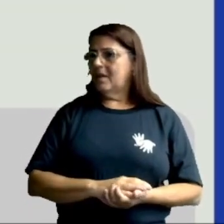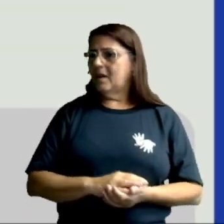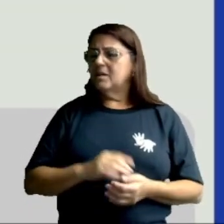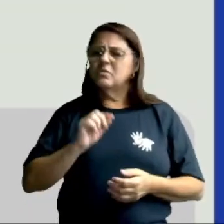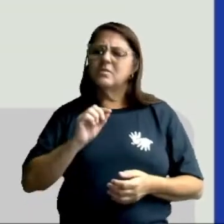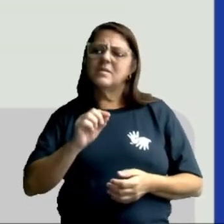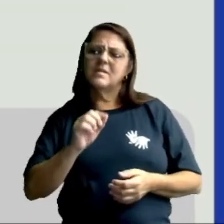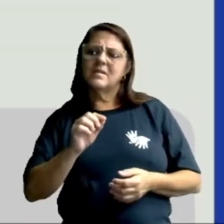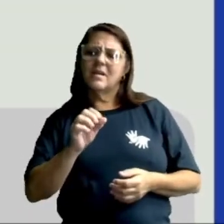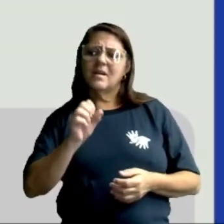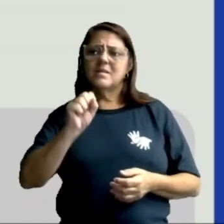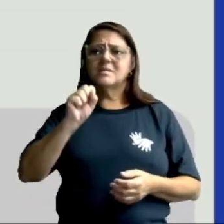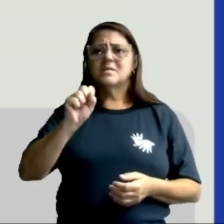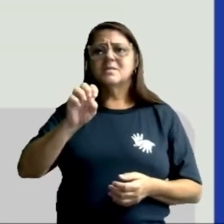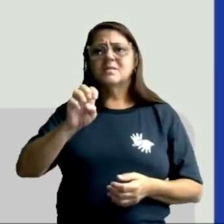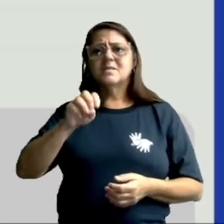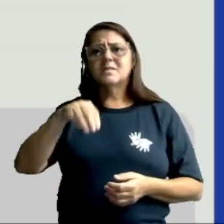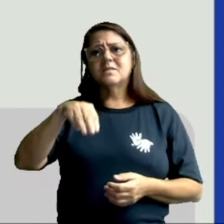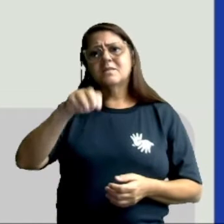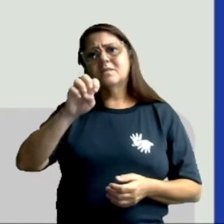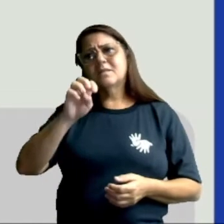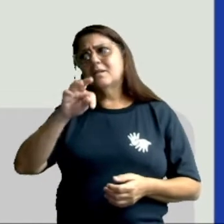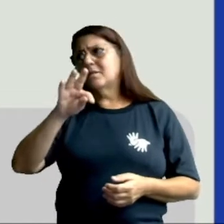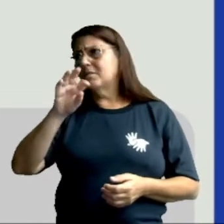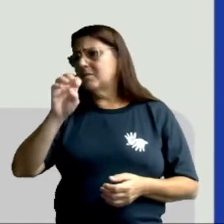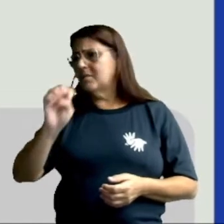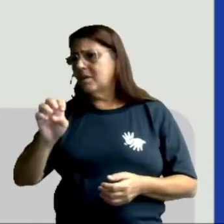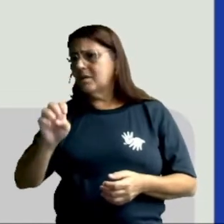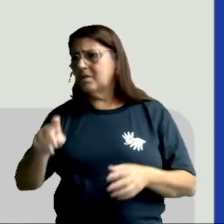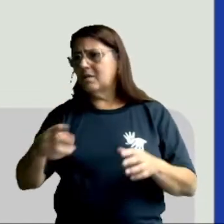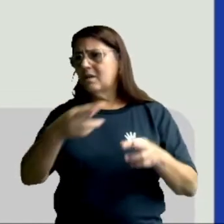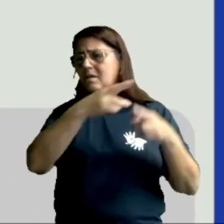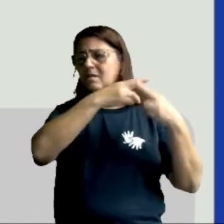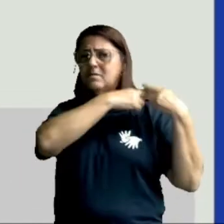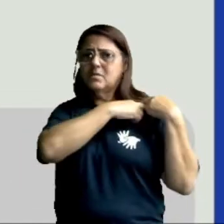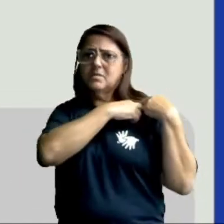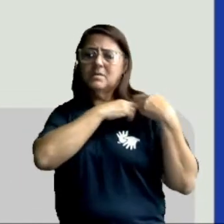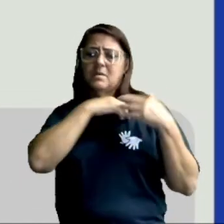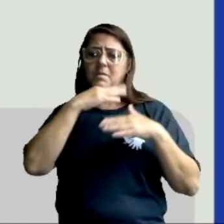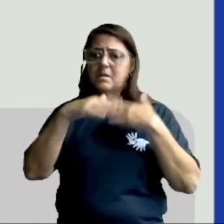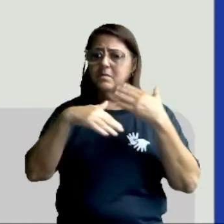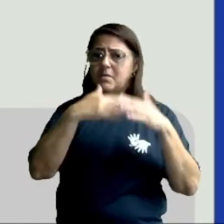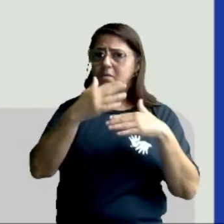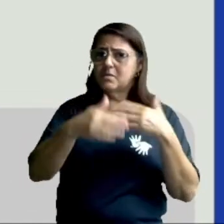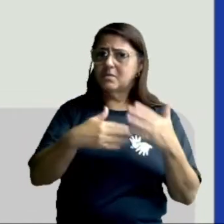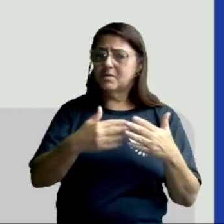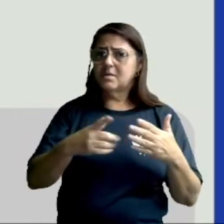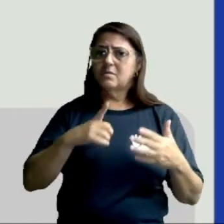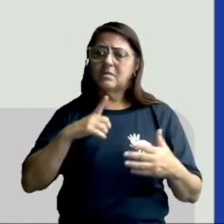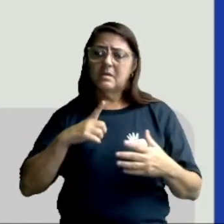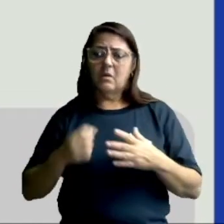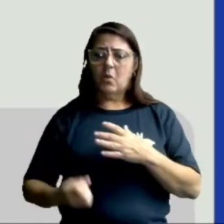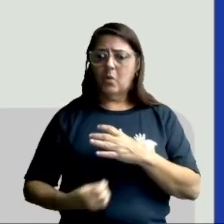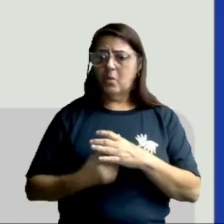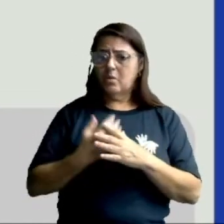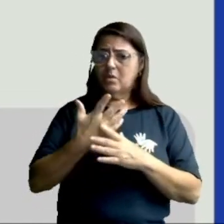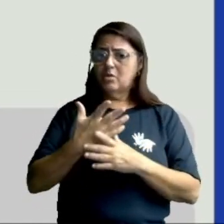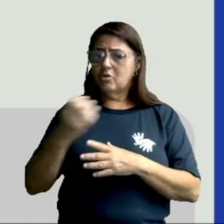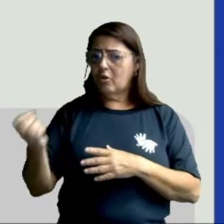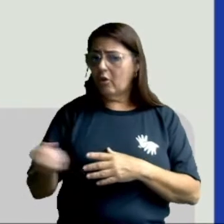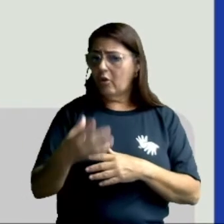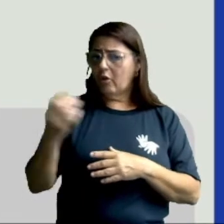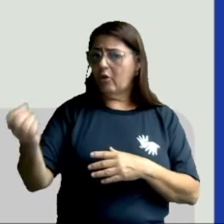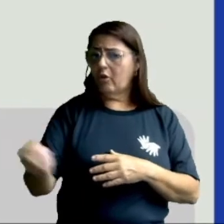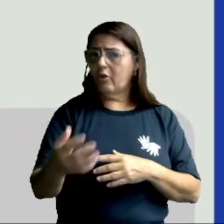E as sementes? Também são responsáveis pela reprodução. Dão origem às novas